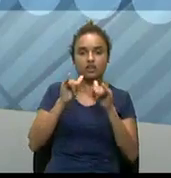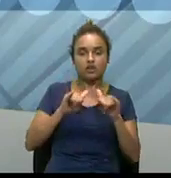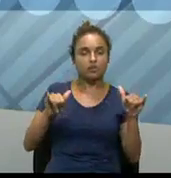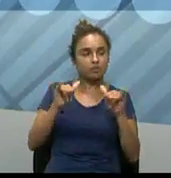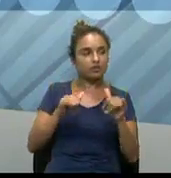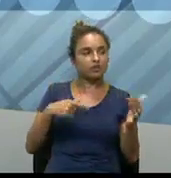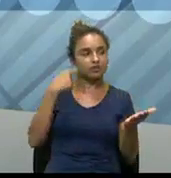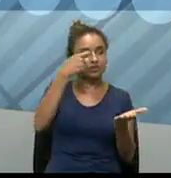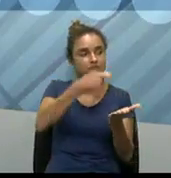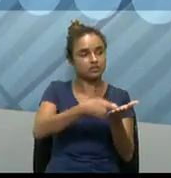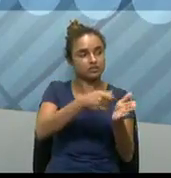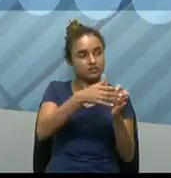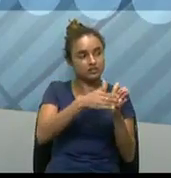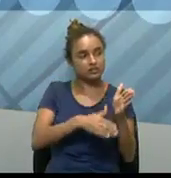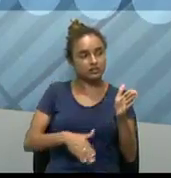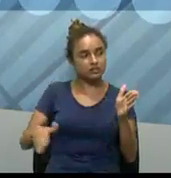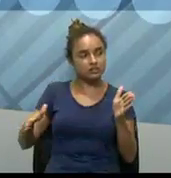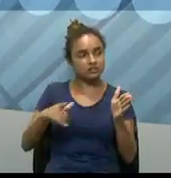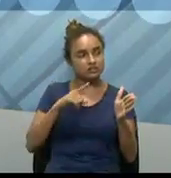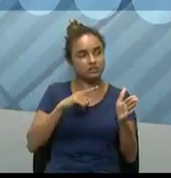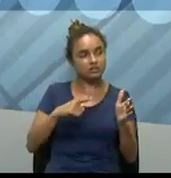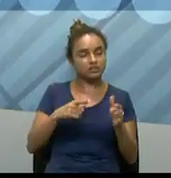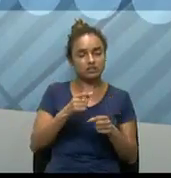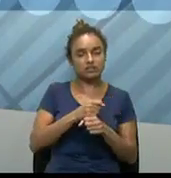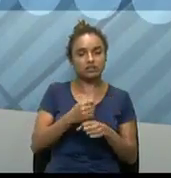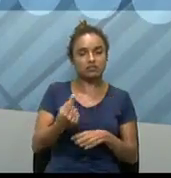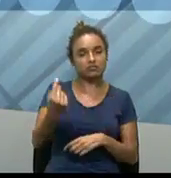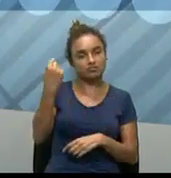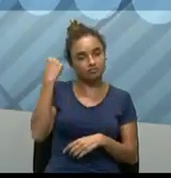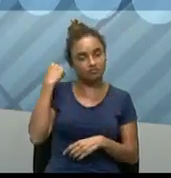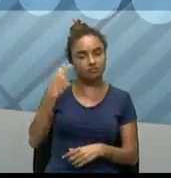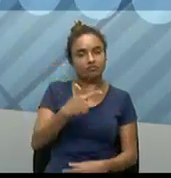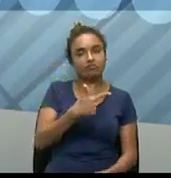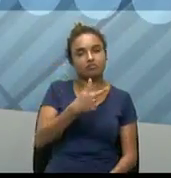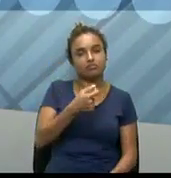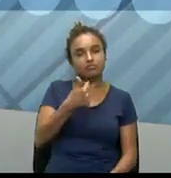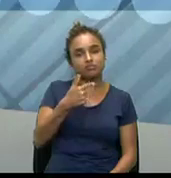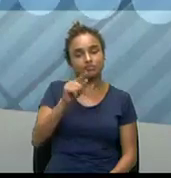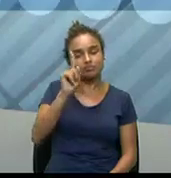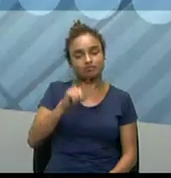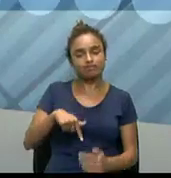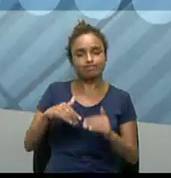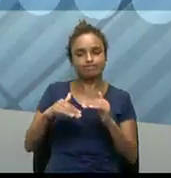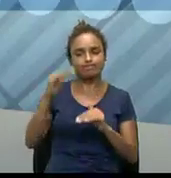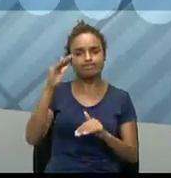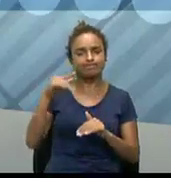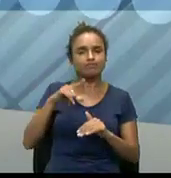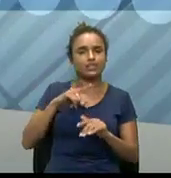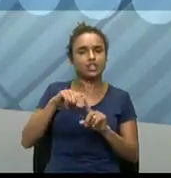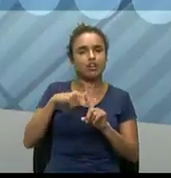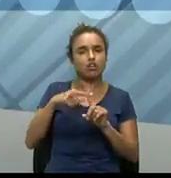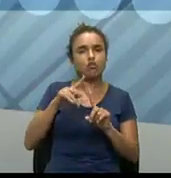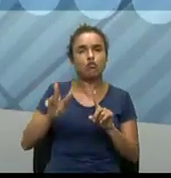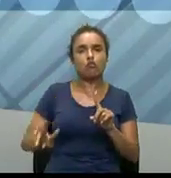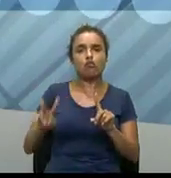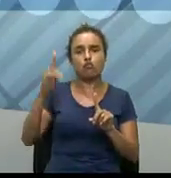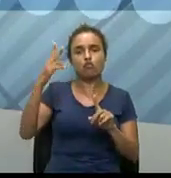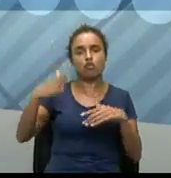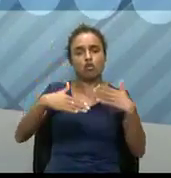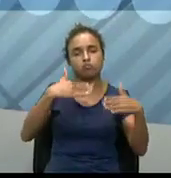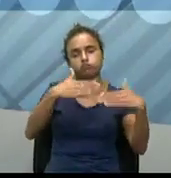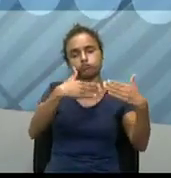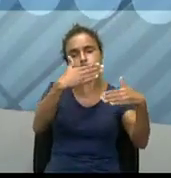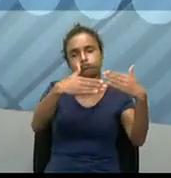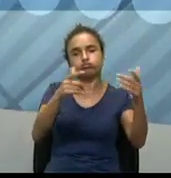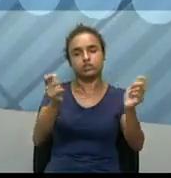podem verificar que a maioria vem dessa época. Justamente em função do boom, né? E também de várias pessoas